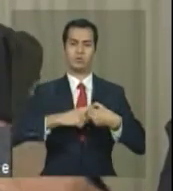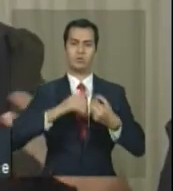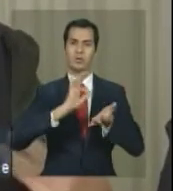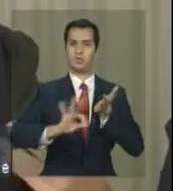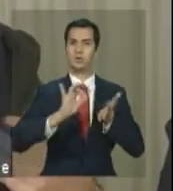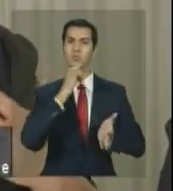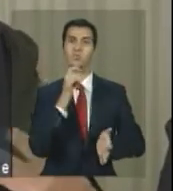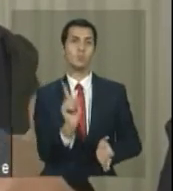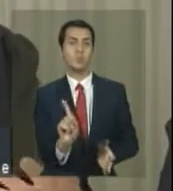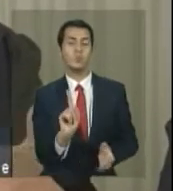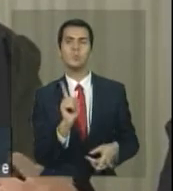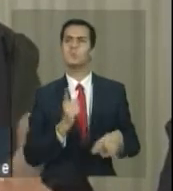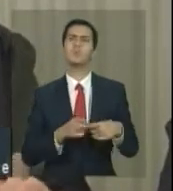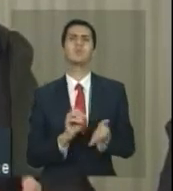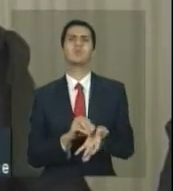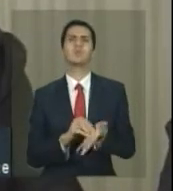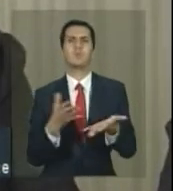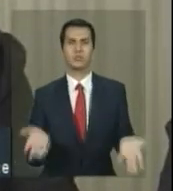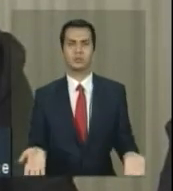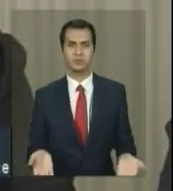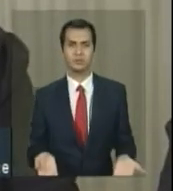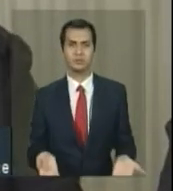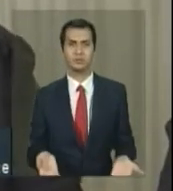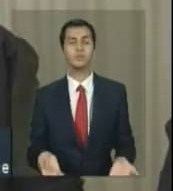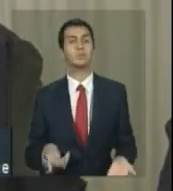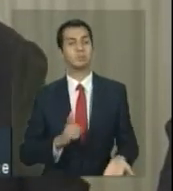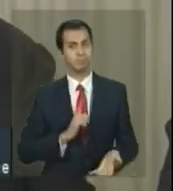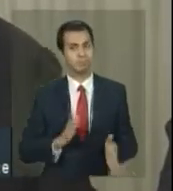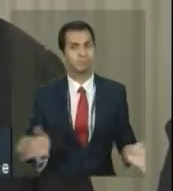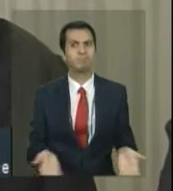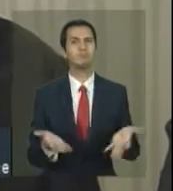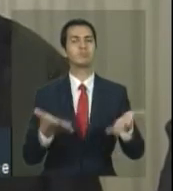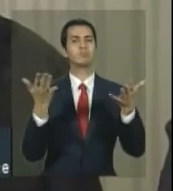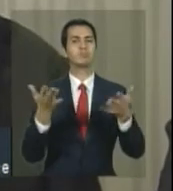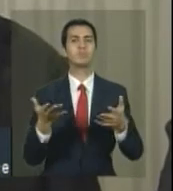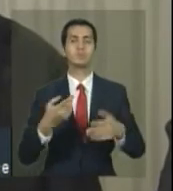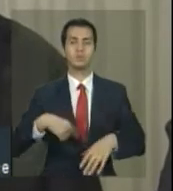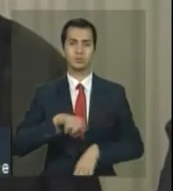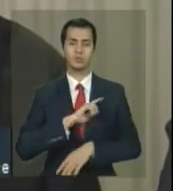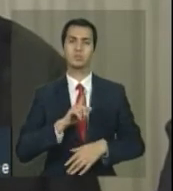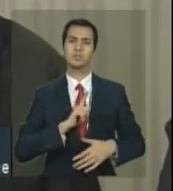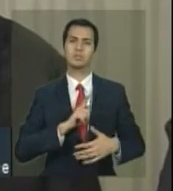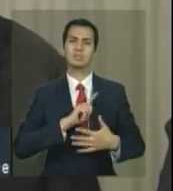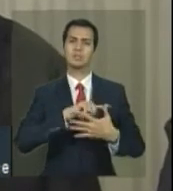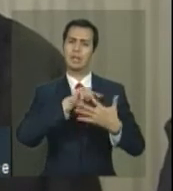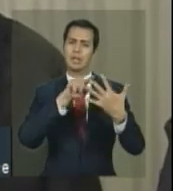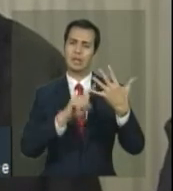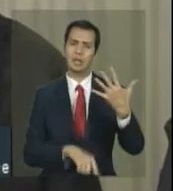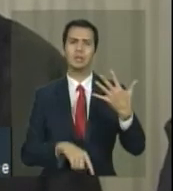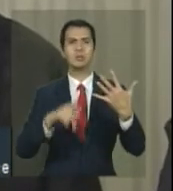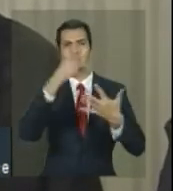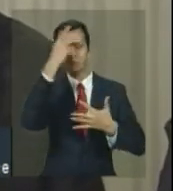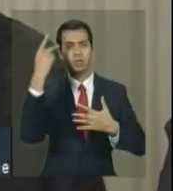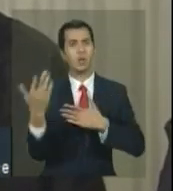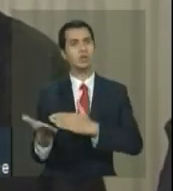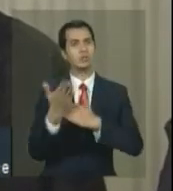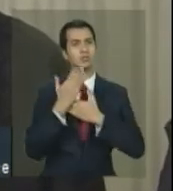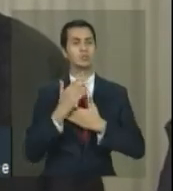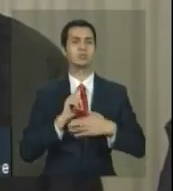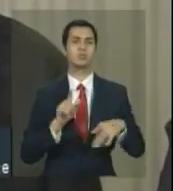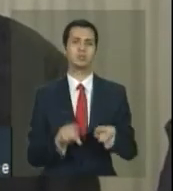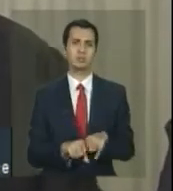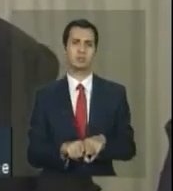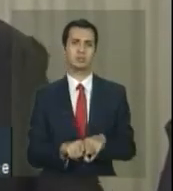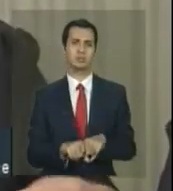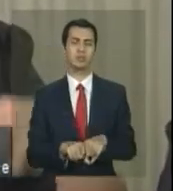acende mais ainda o chamamento. E nós temos um conjunto de atores que têm nos ajudado, de